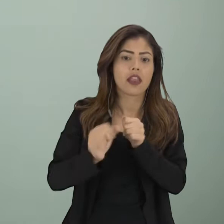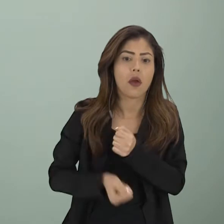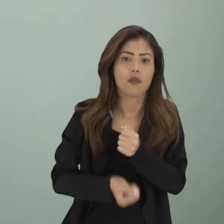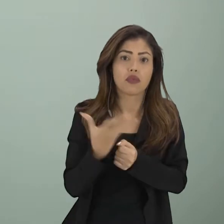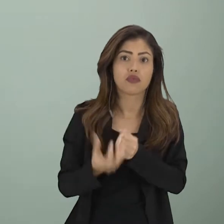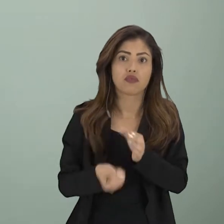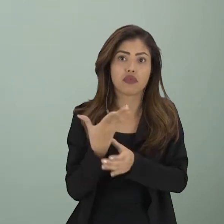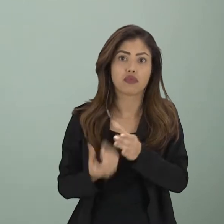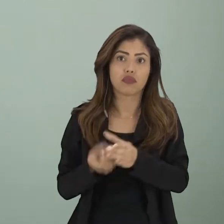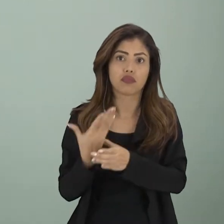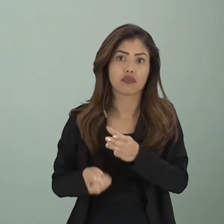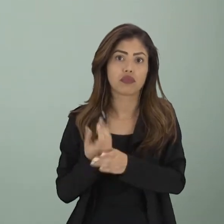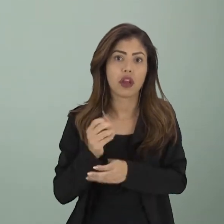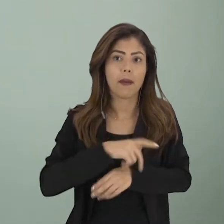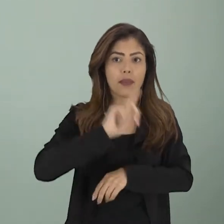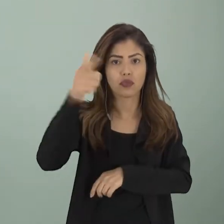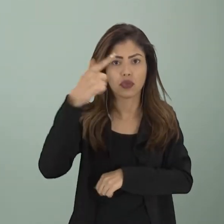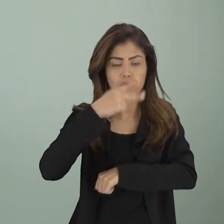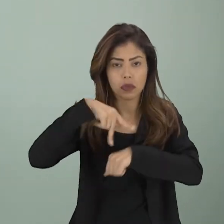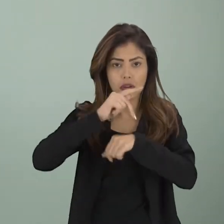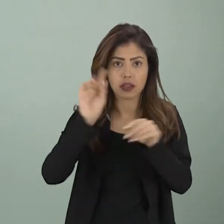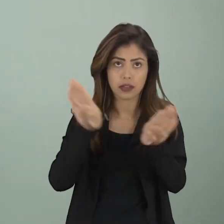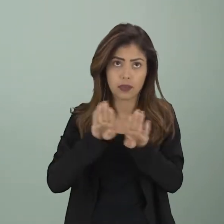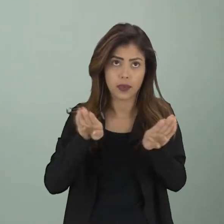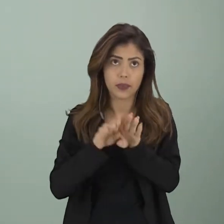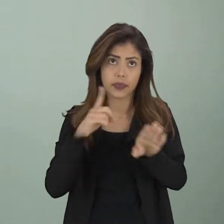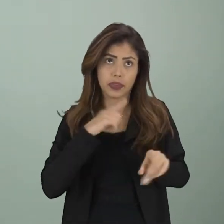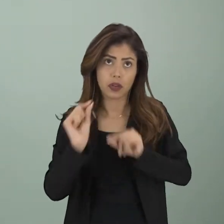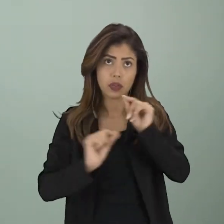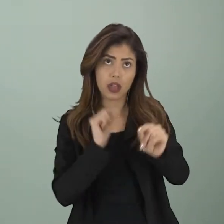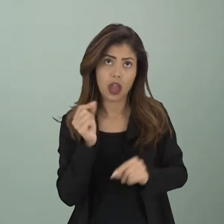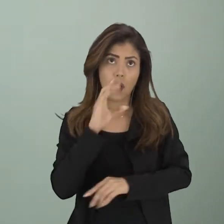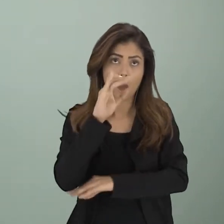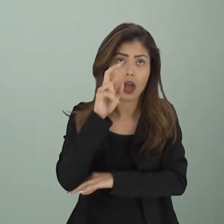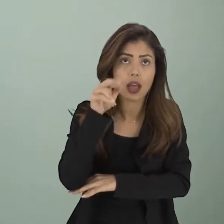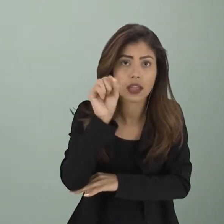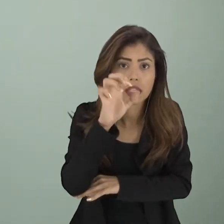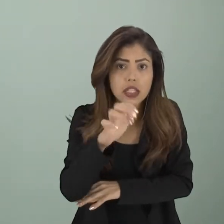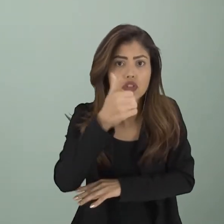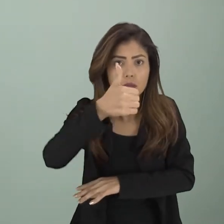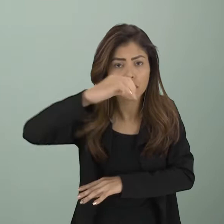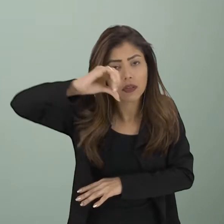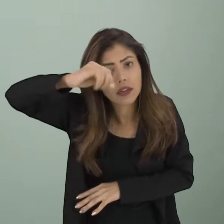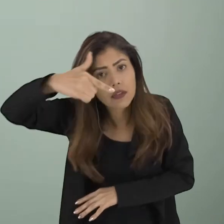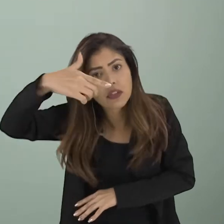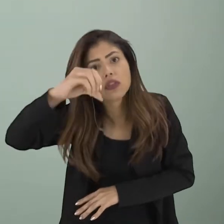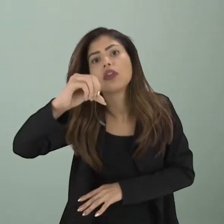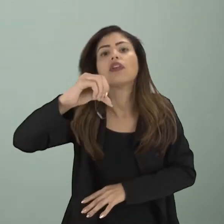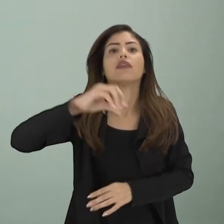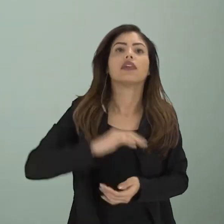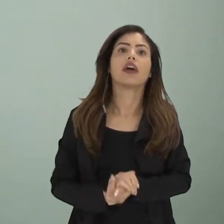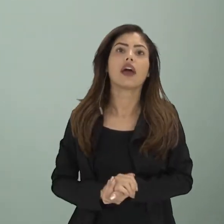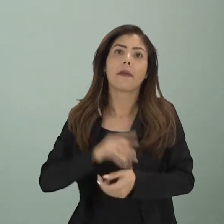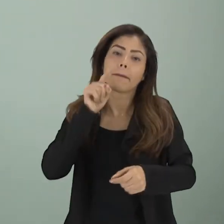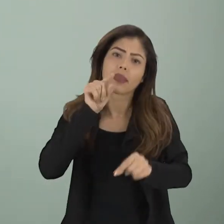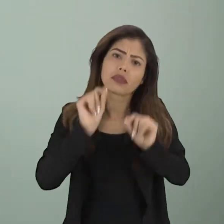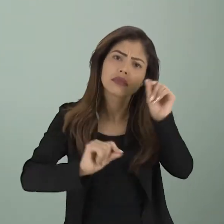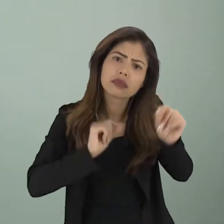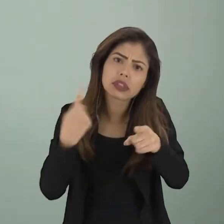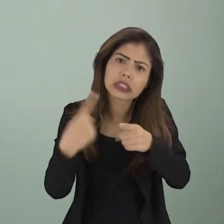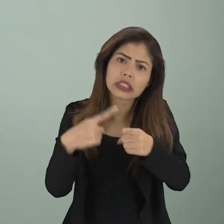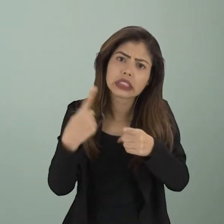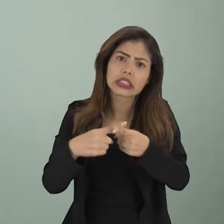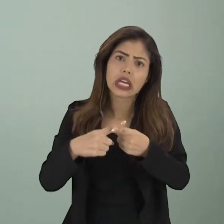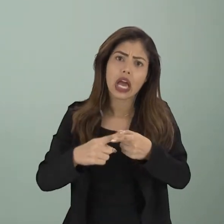para esses países. E a gente tem, então, essa crise de 1929, que é por conta dessa